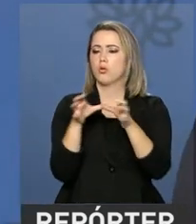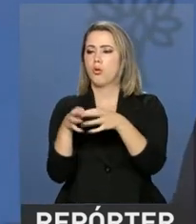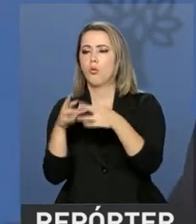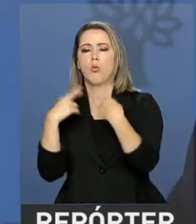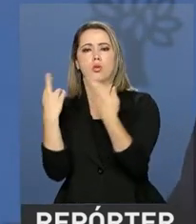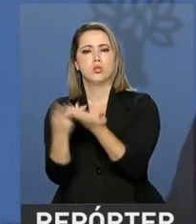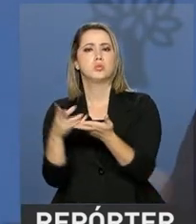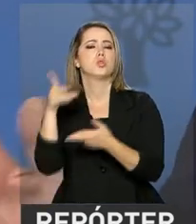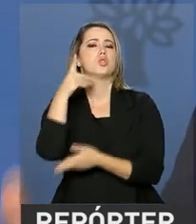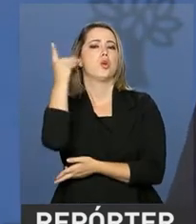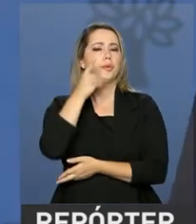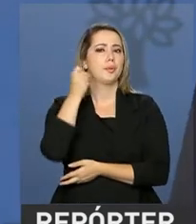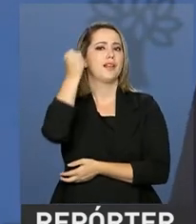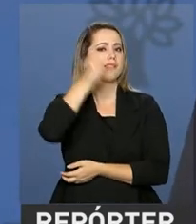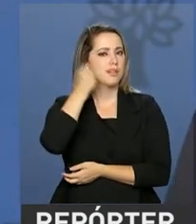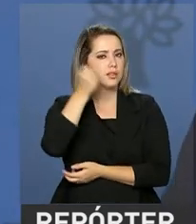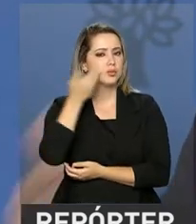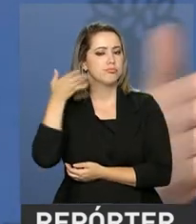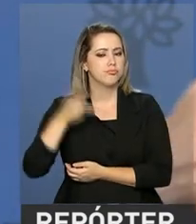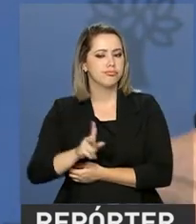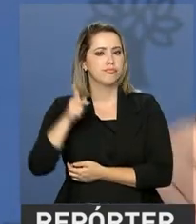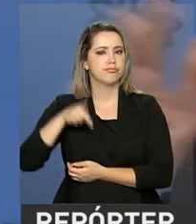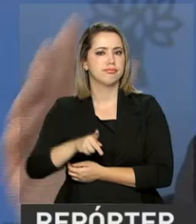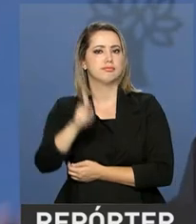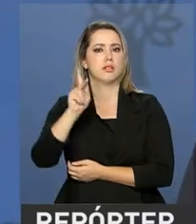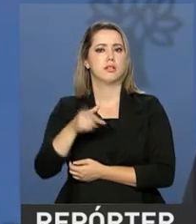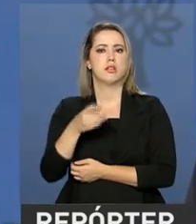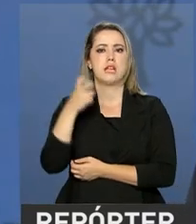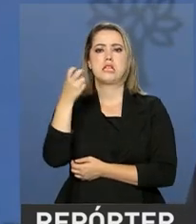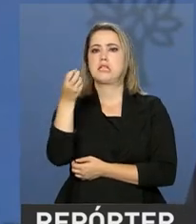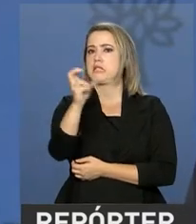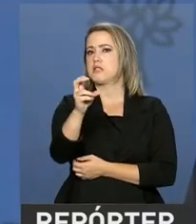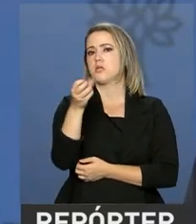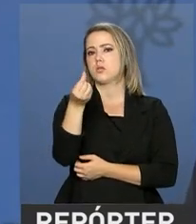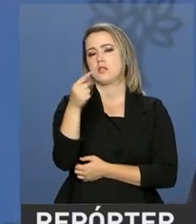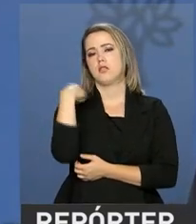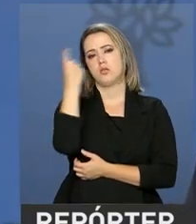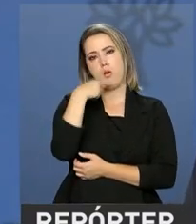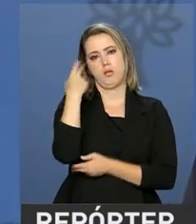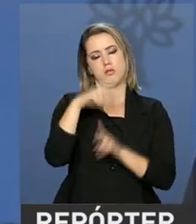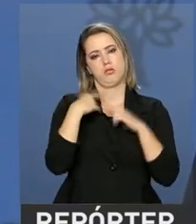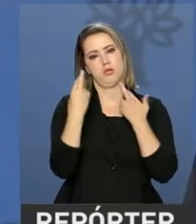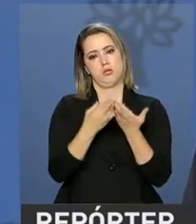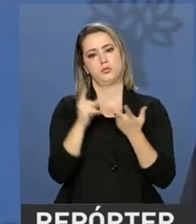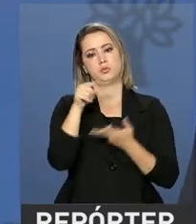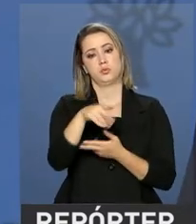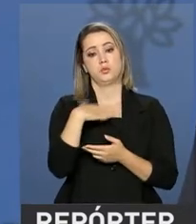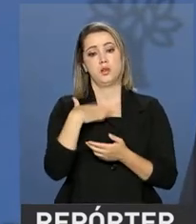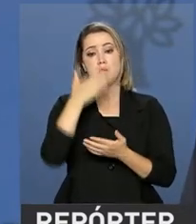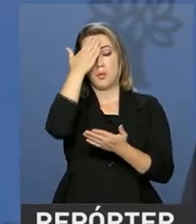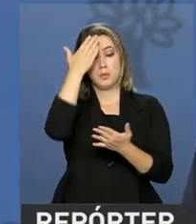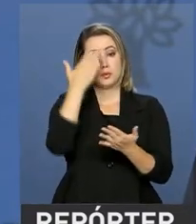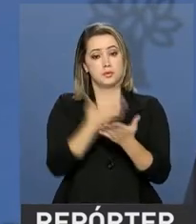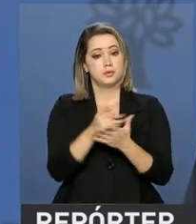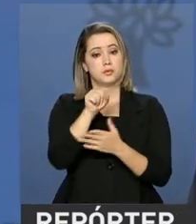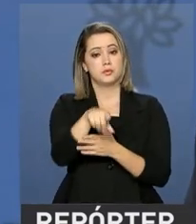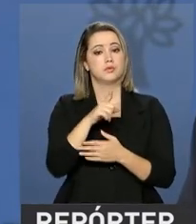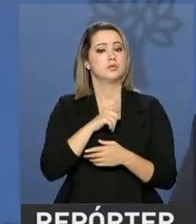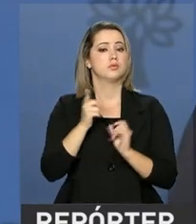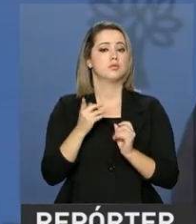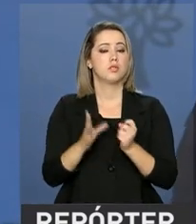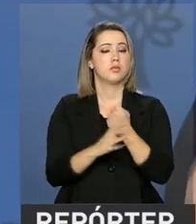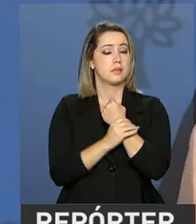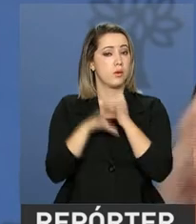80 reuniões, durando aí 5, 6 horas. E acredito que tem uma relativa